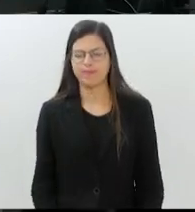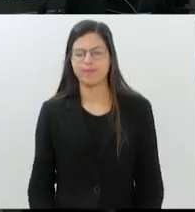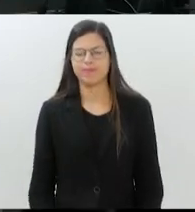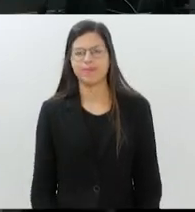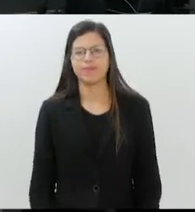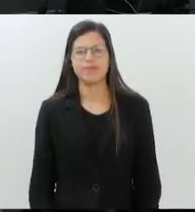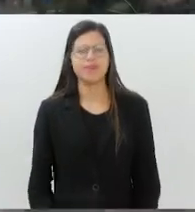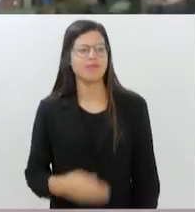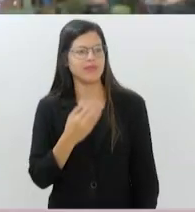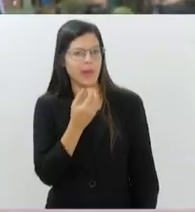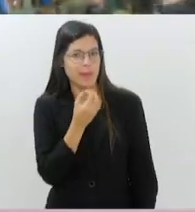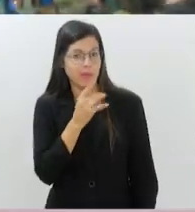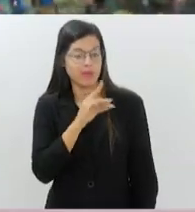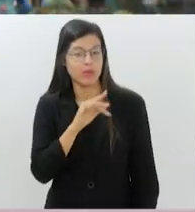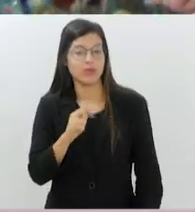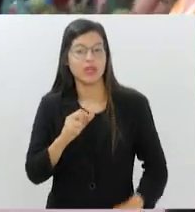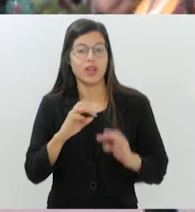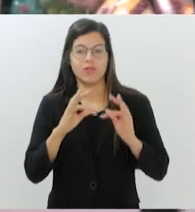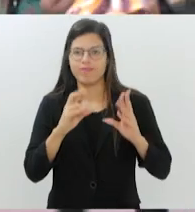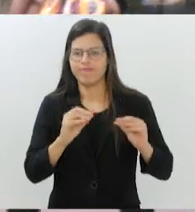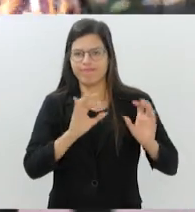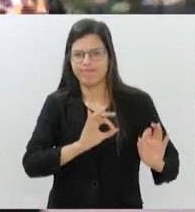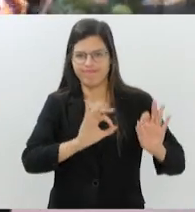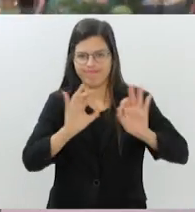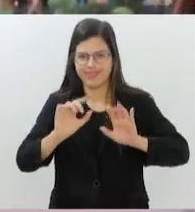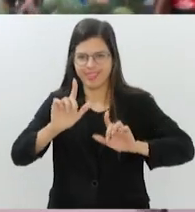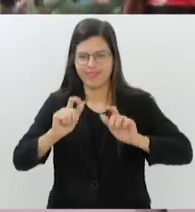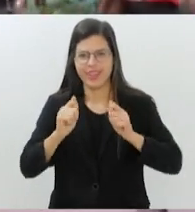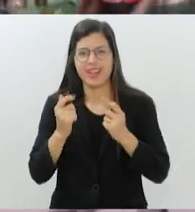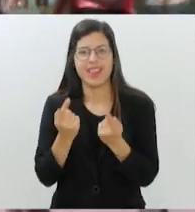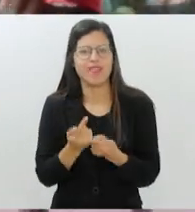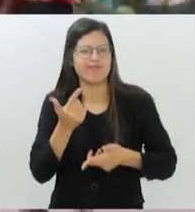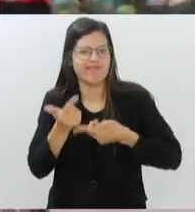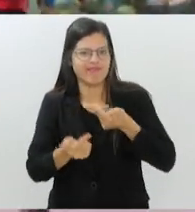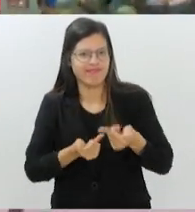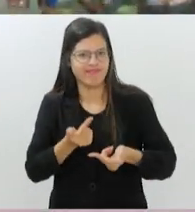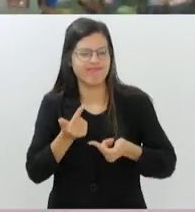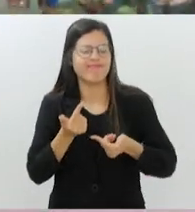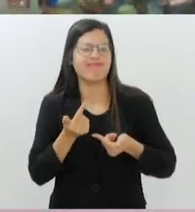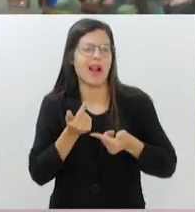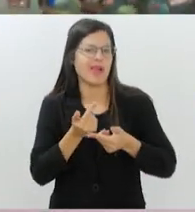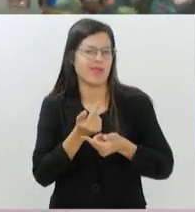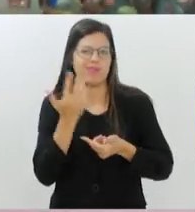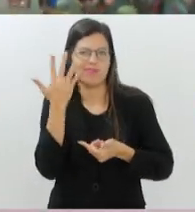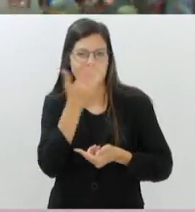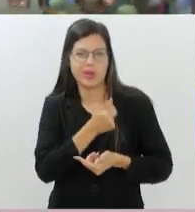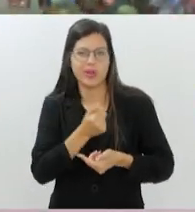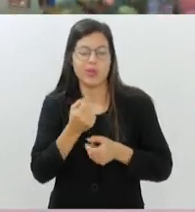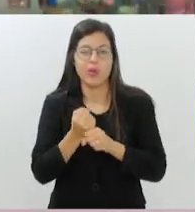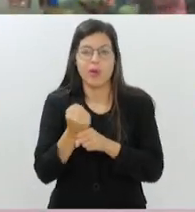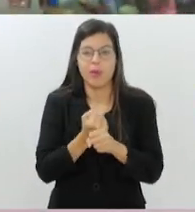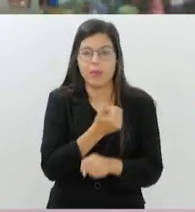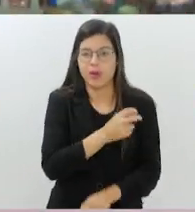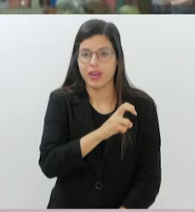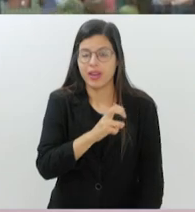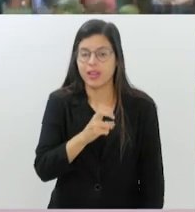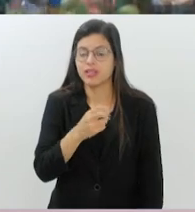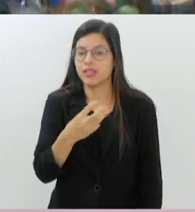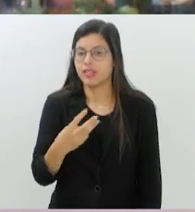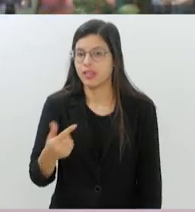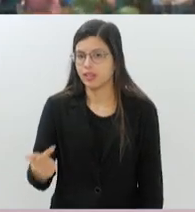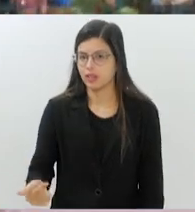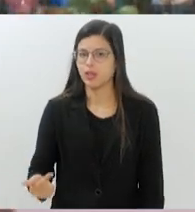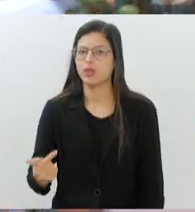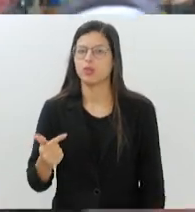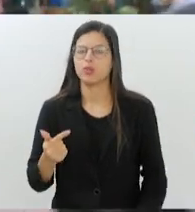Olá, bom dia, Vicente. Bom dia a todos que acompanham a TV Alerja. um trabalho muito bonito, né, Vicente? Desde 1582, oferecendo serviços de